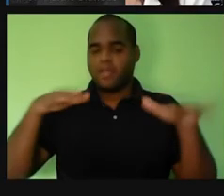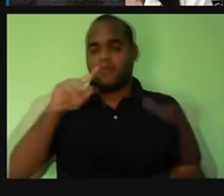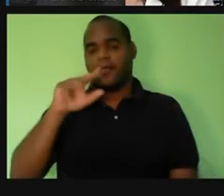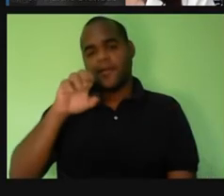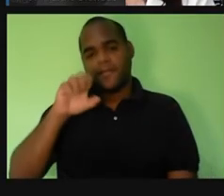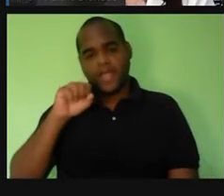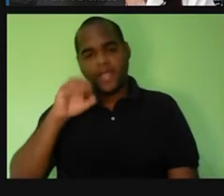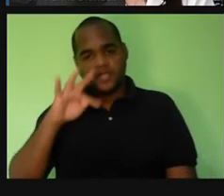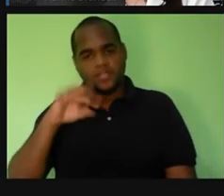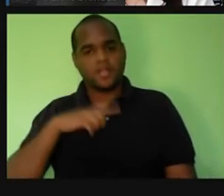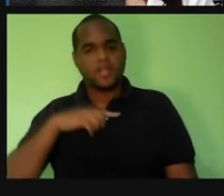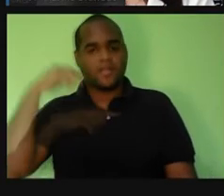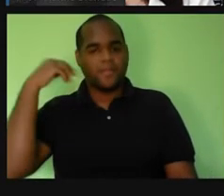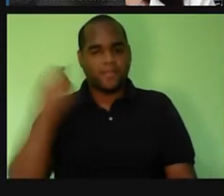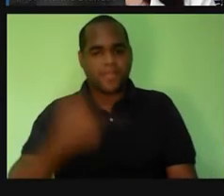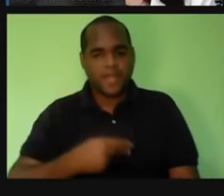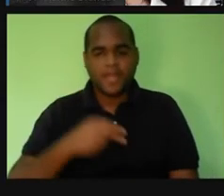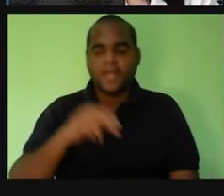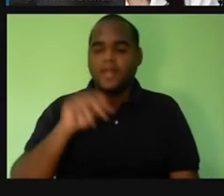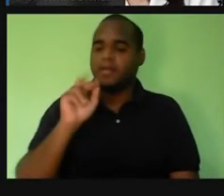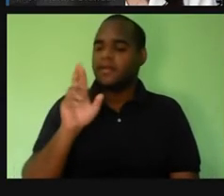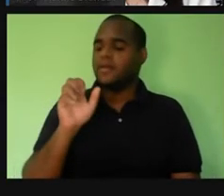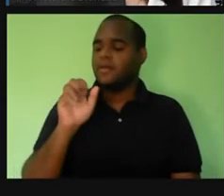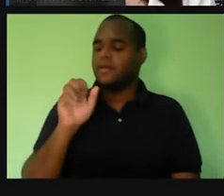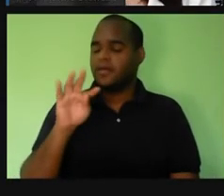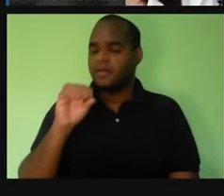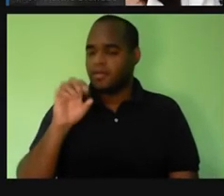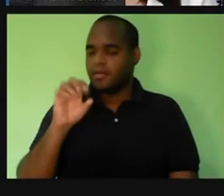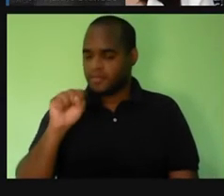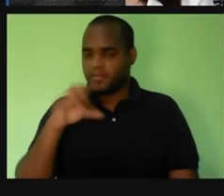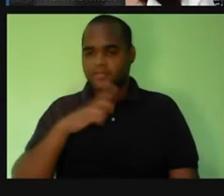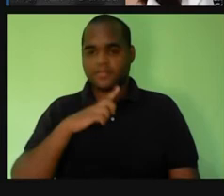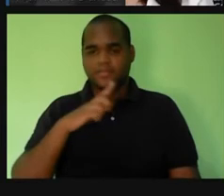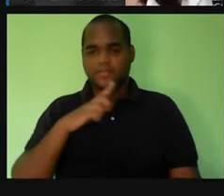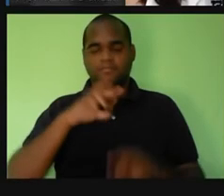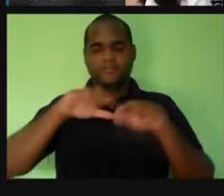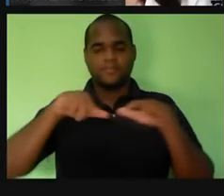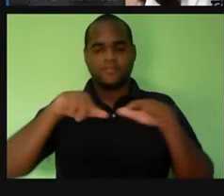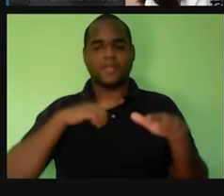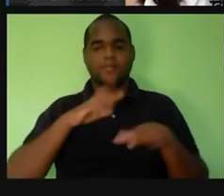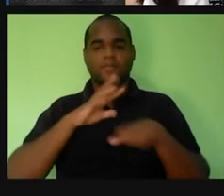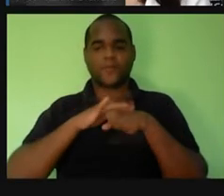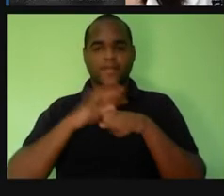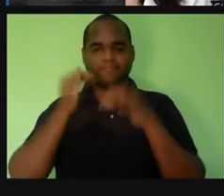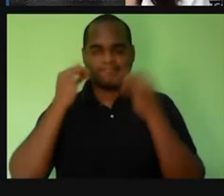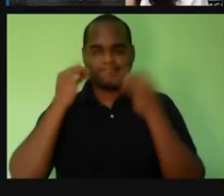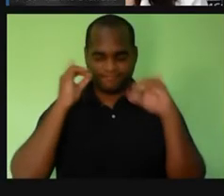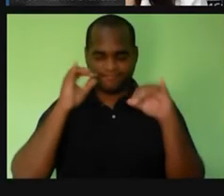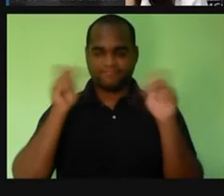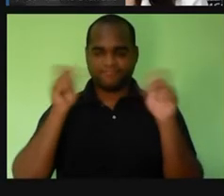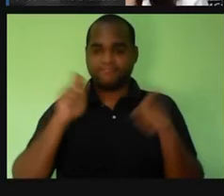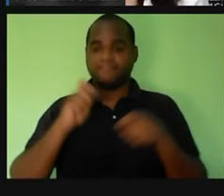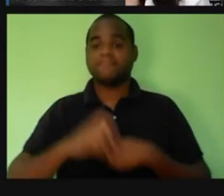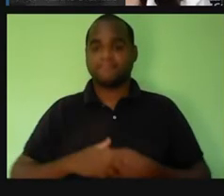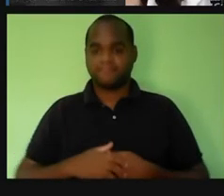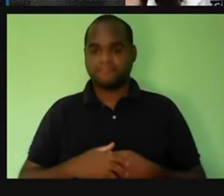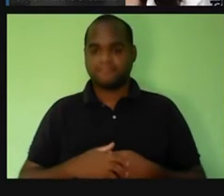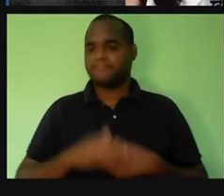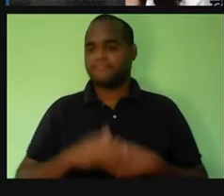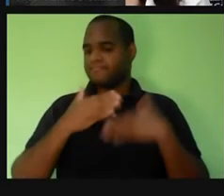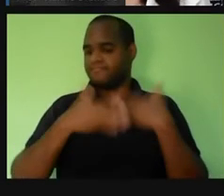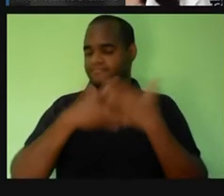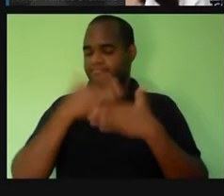ratos, foi feito, então, o controle dessa doença. E aí, a grande polêmica da